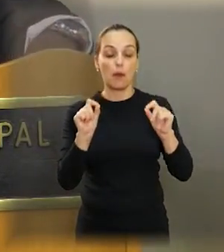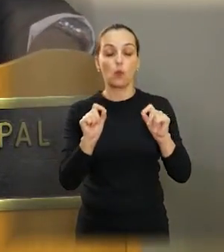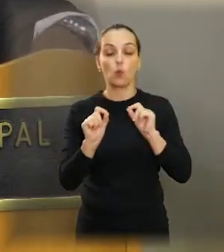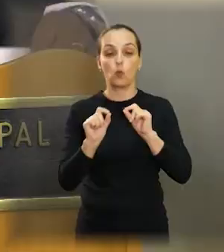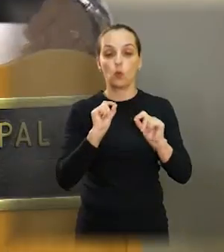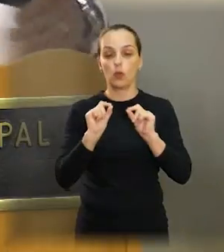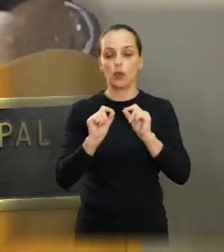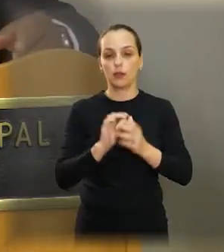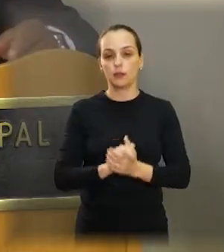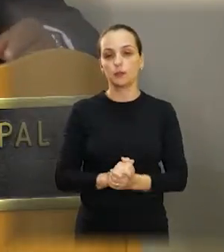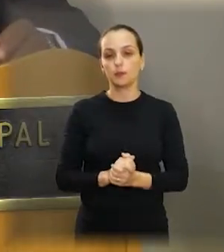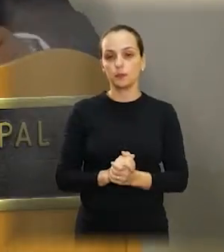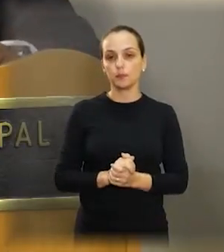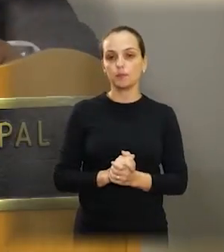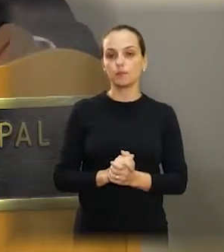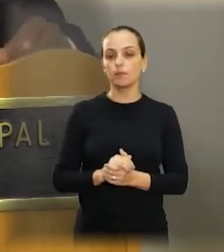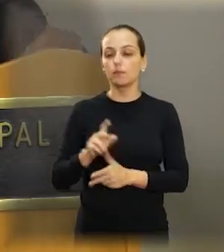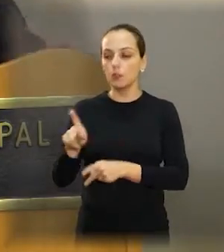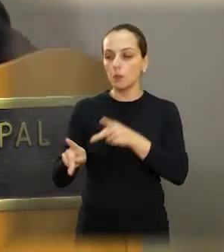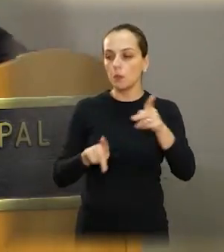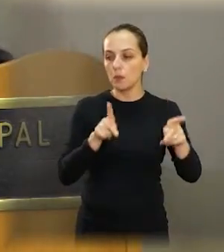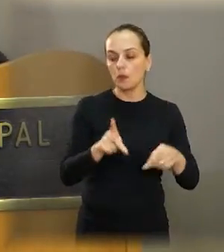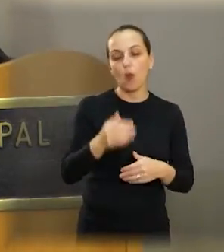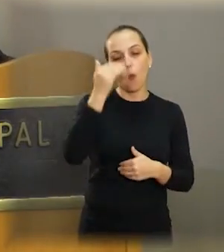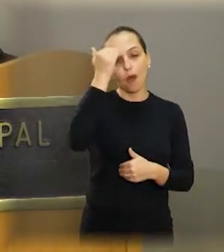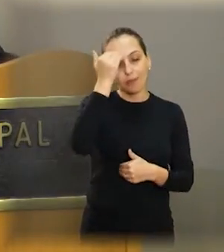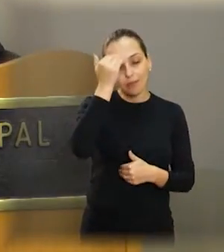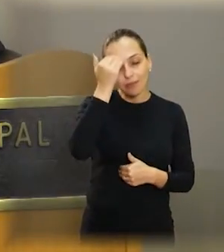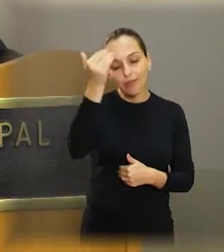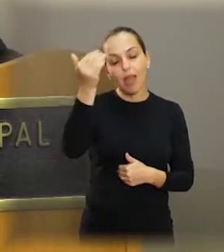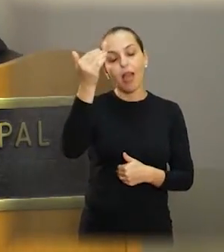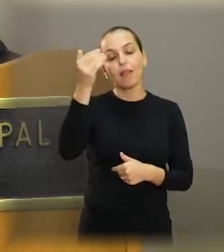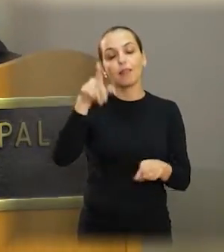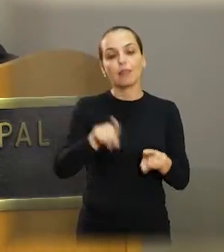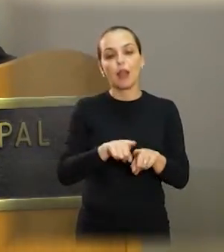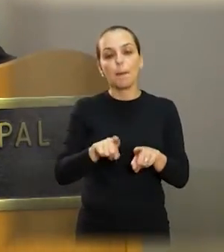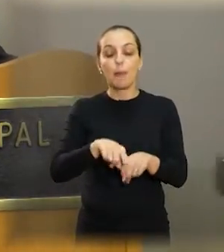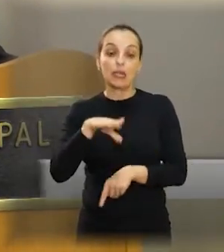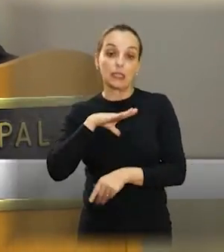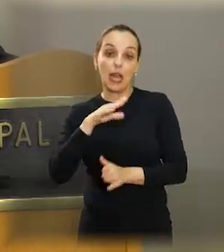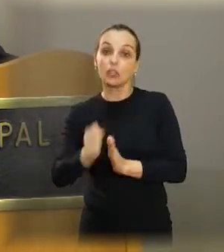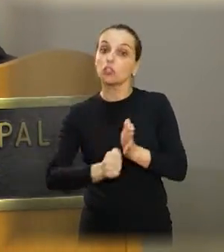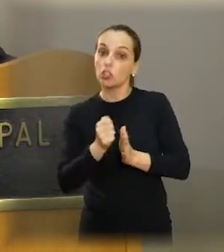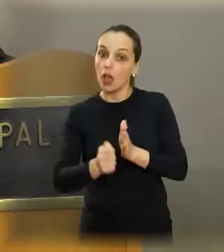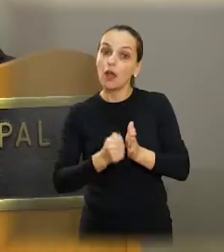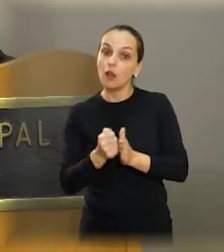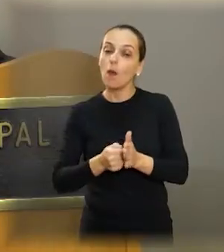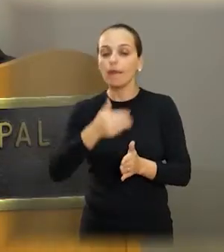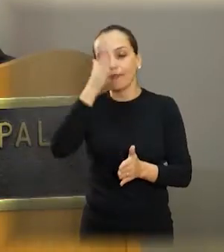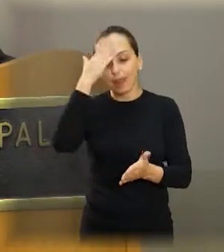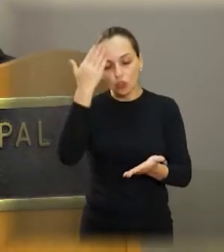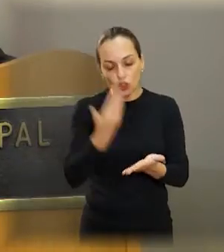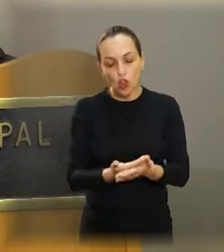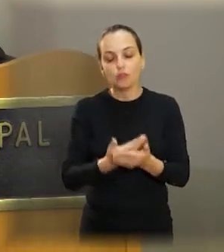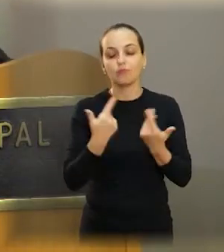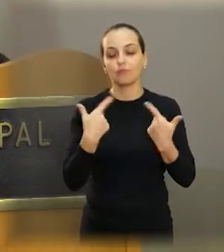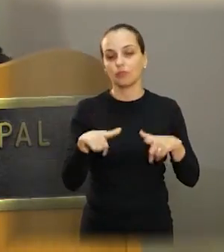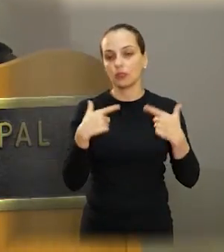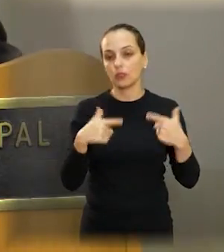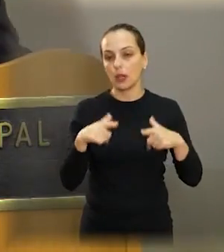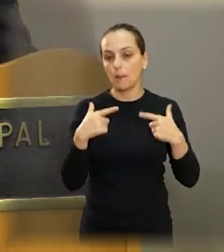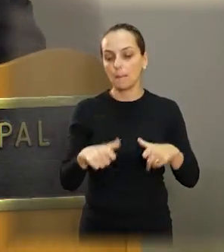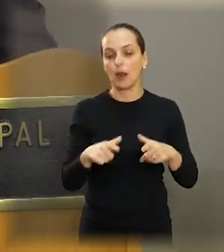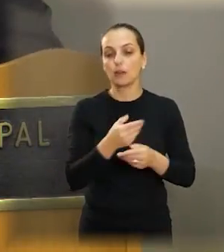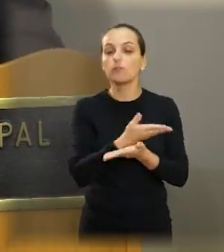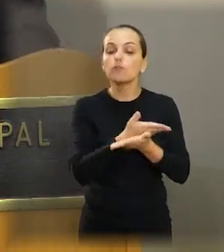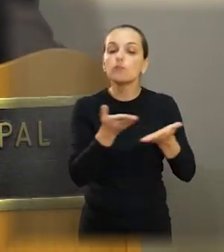agradecer muito a população de Araraquara e toda a cidade de Araraquara que sempre confiou no nosso trabalho, né? Dizer